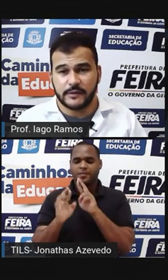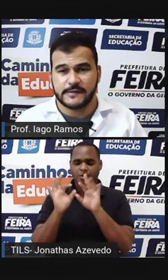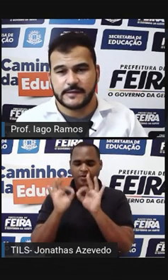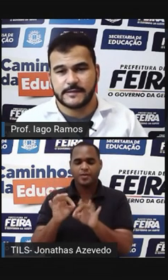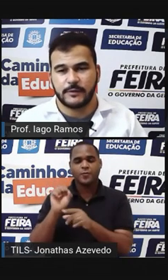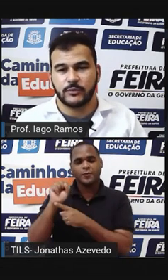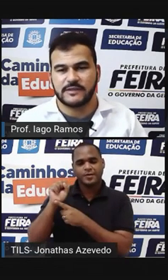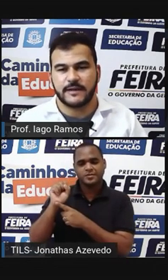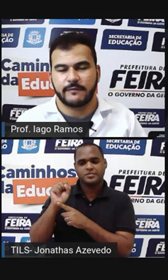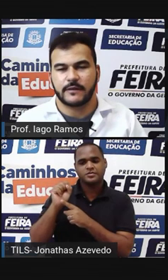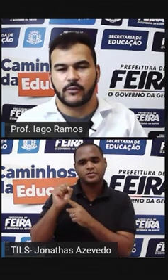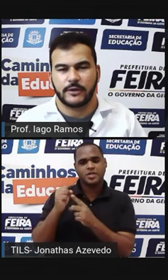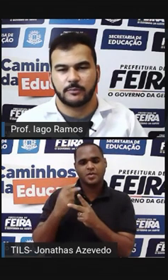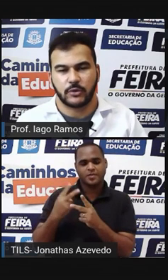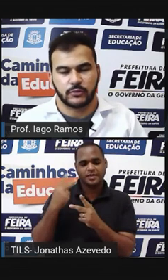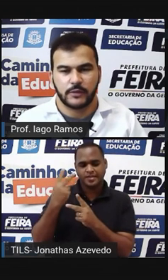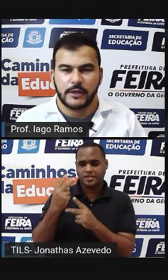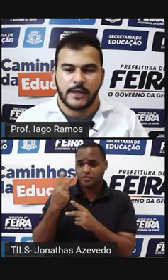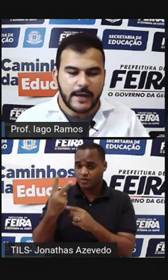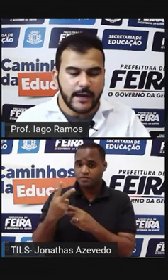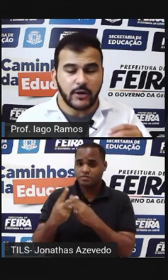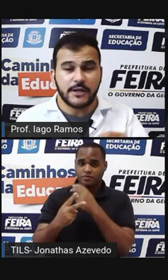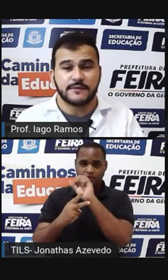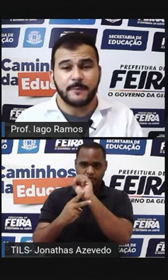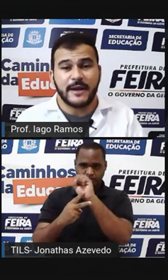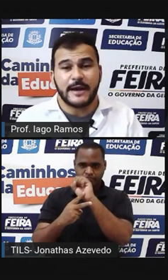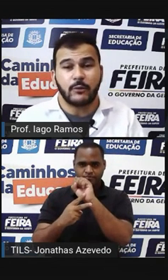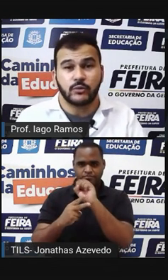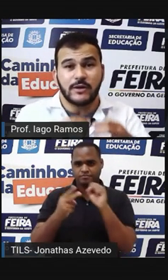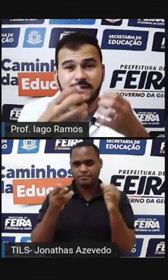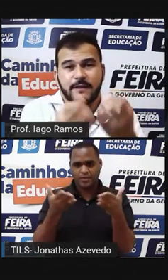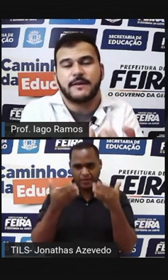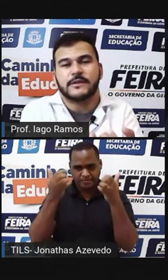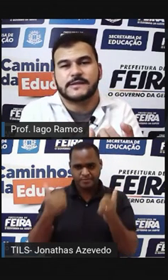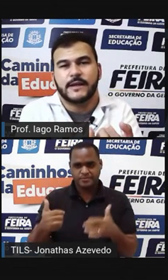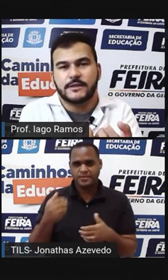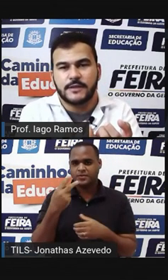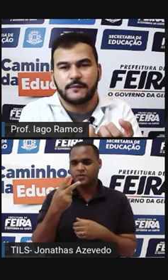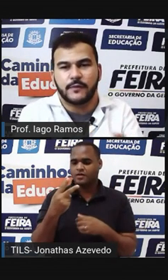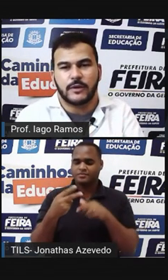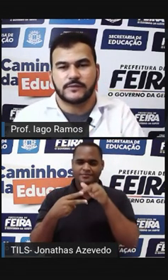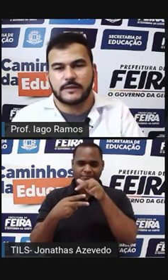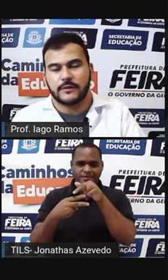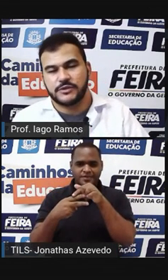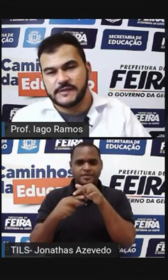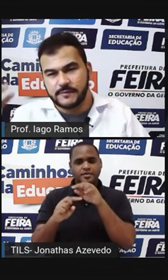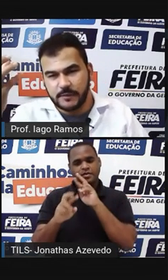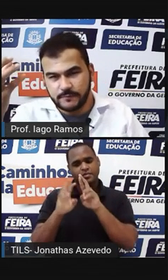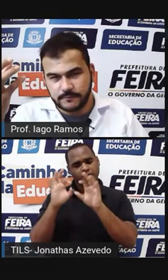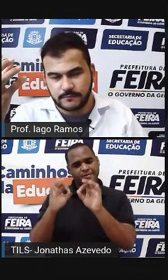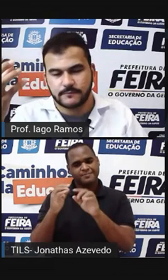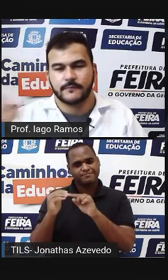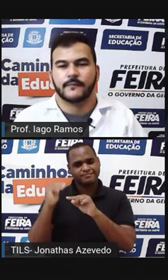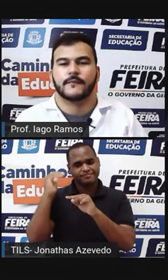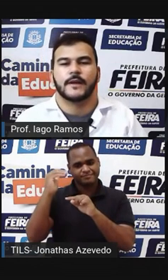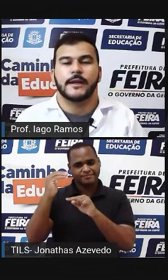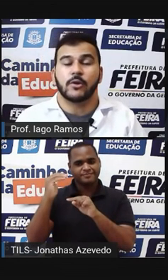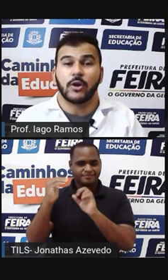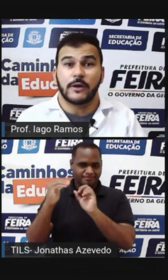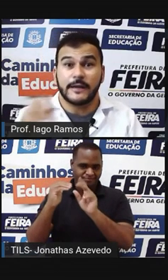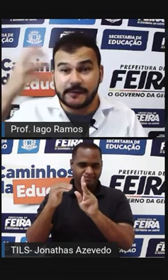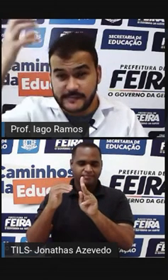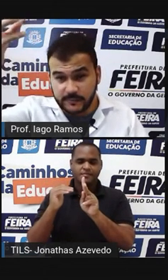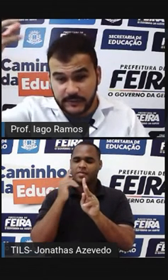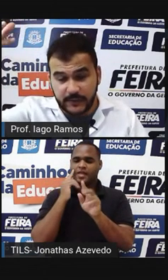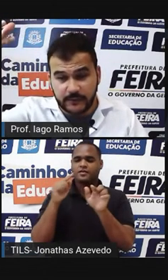potenciação é 2 elevado a 8 Pronto Aí agora a gente vai pegar O 2 elevado a 7 Que foi o resultado de cima E